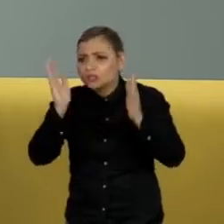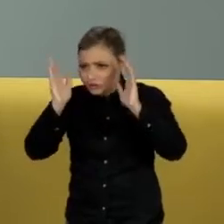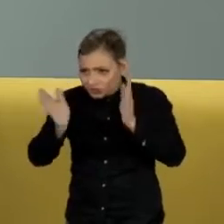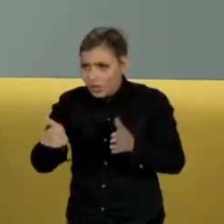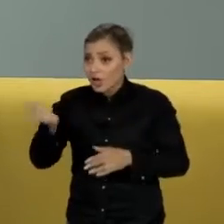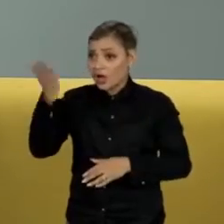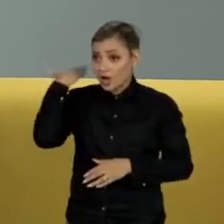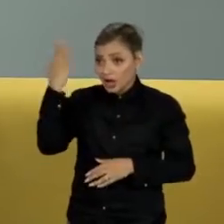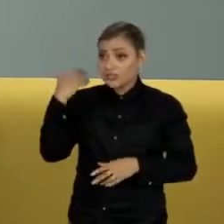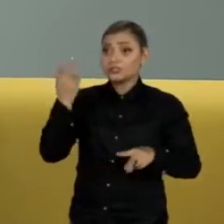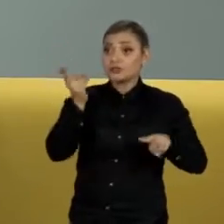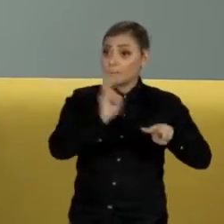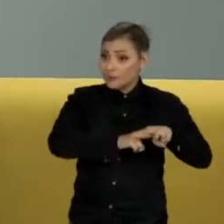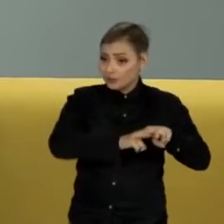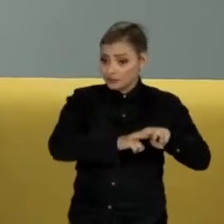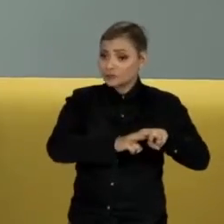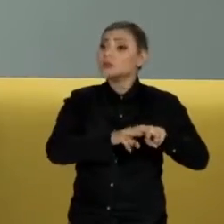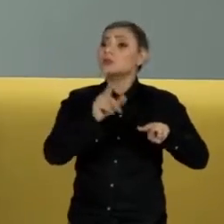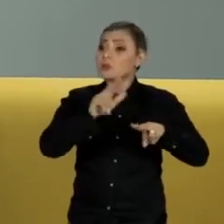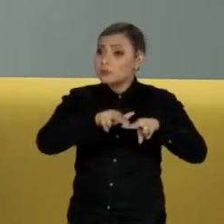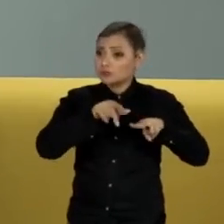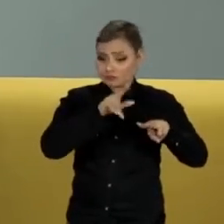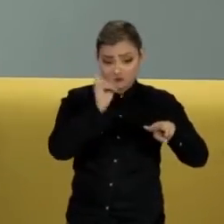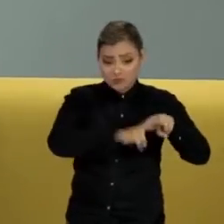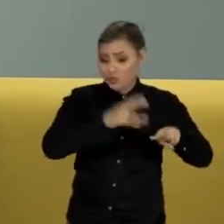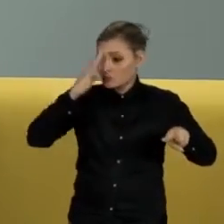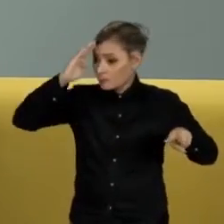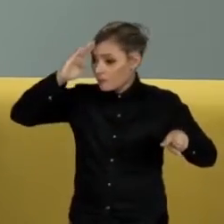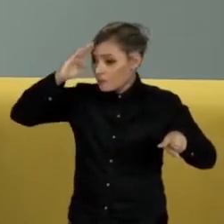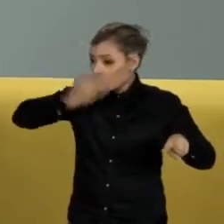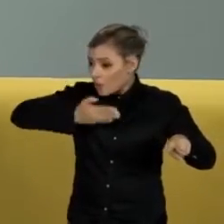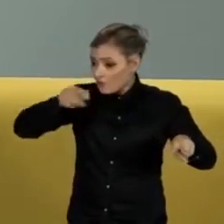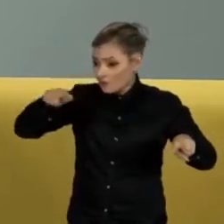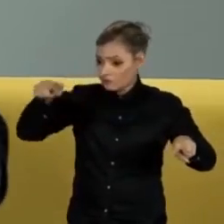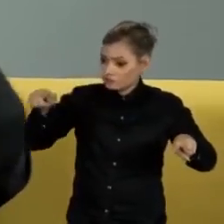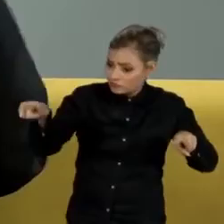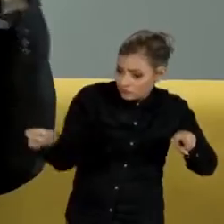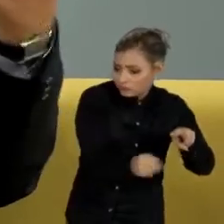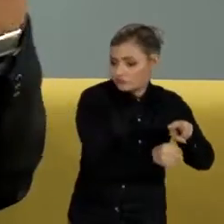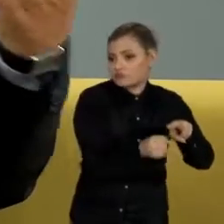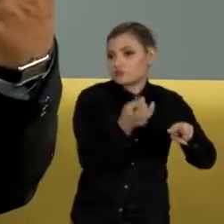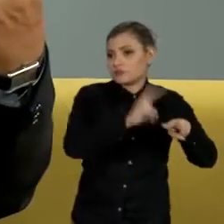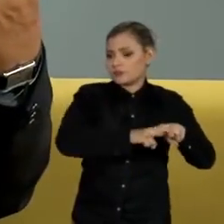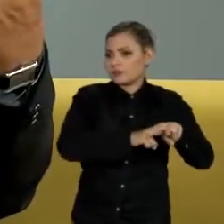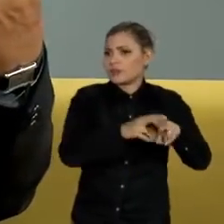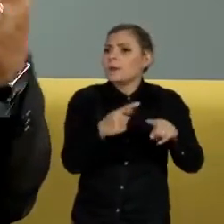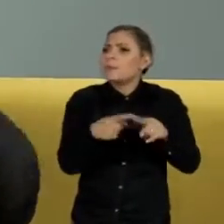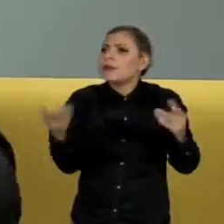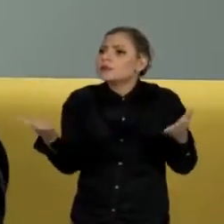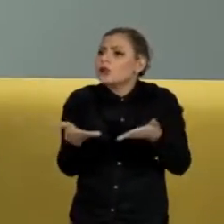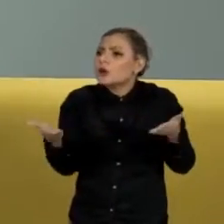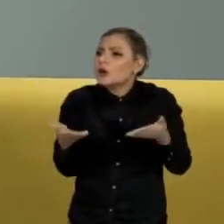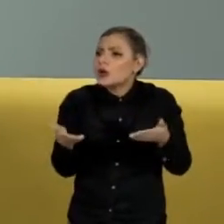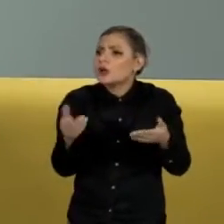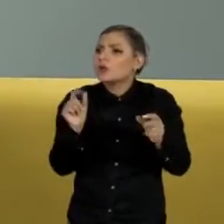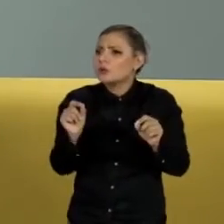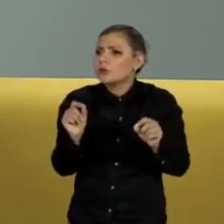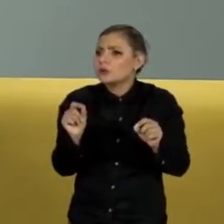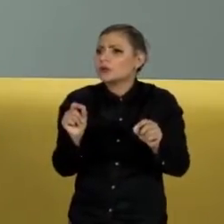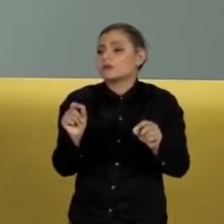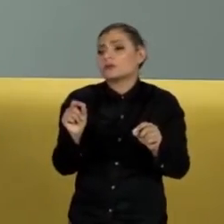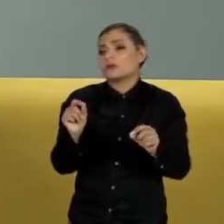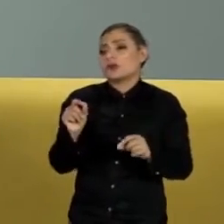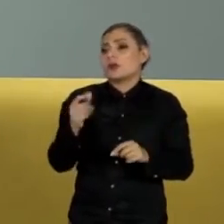estava preso só por isso. Há necessidade de se ter uma medida cautelar? Sem ser